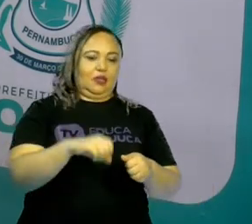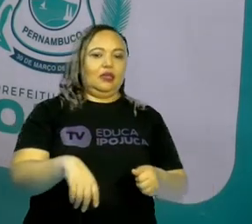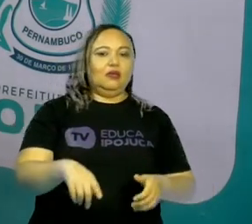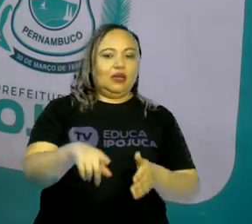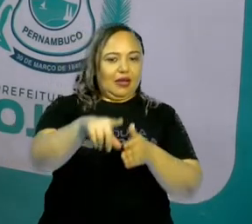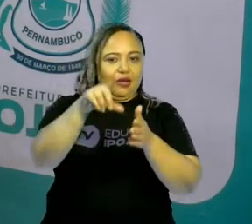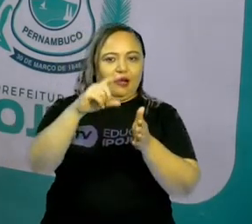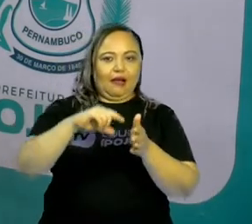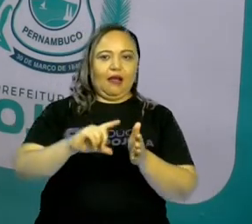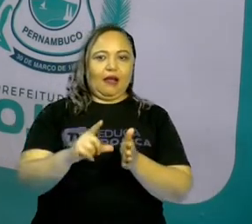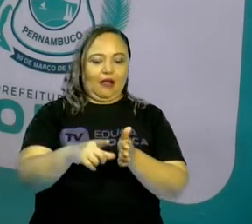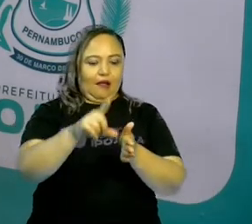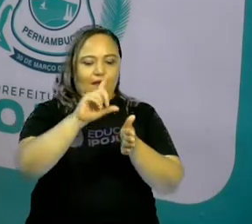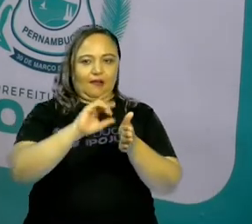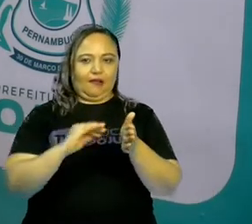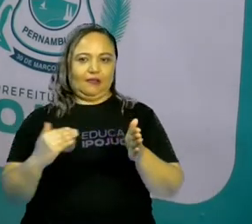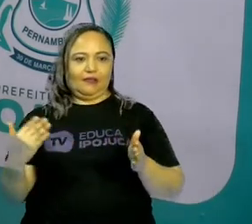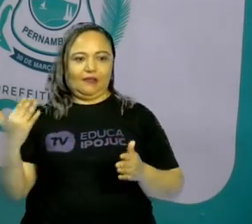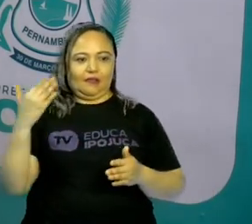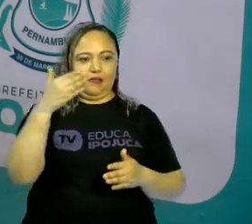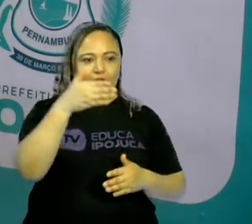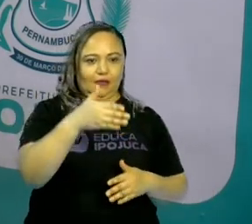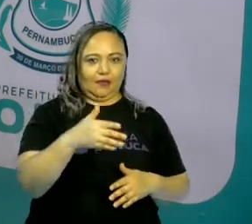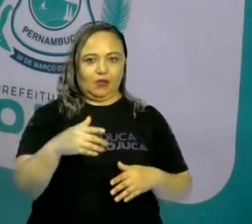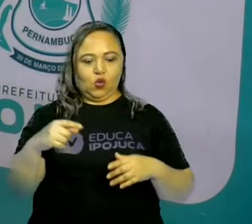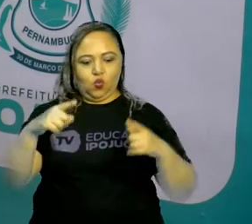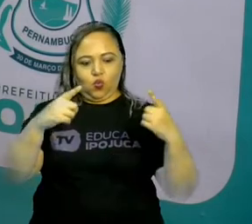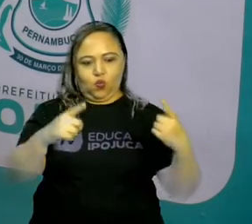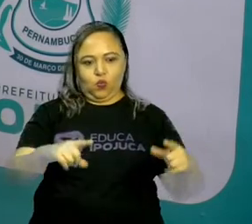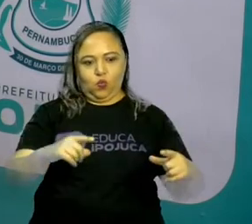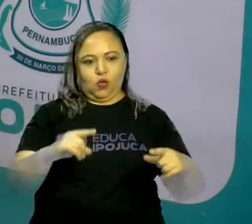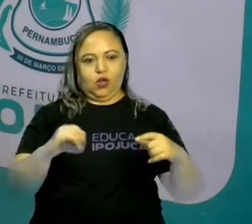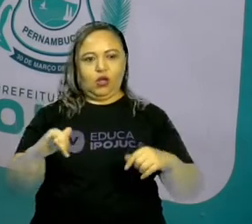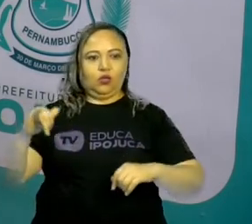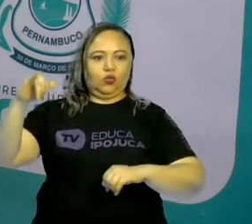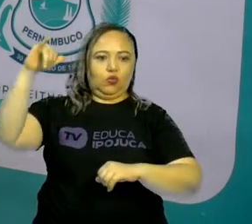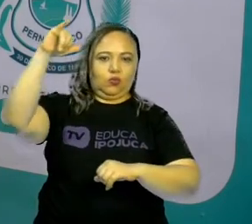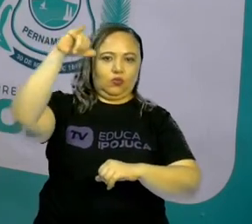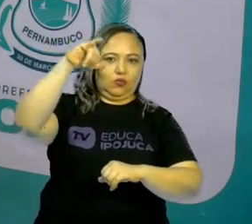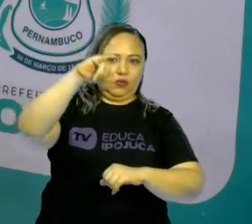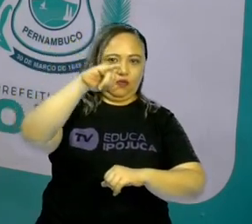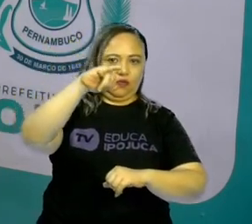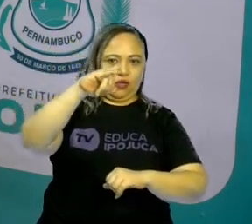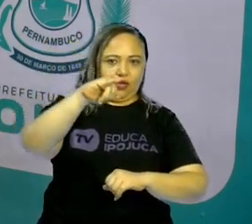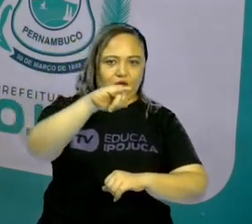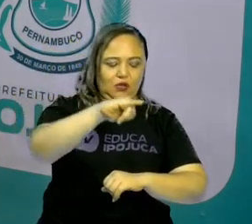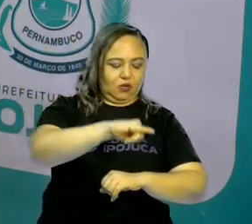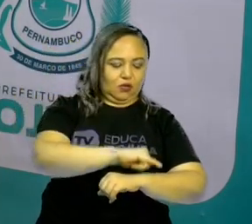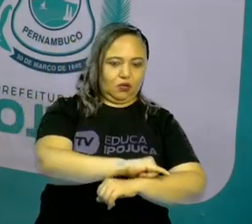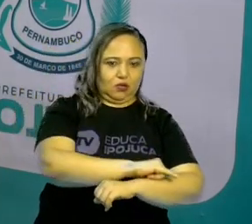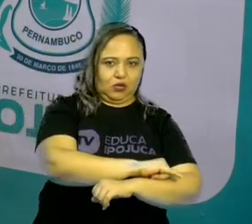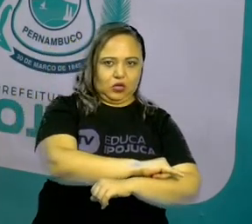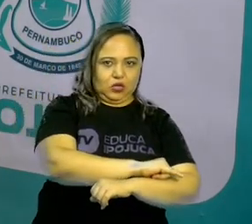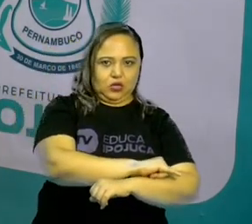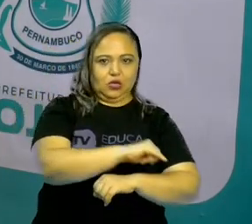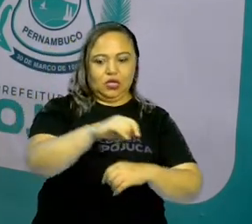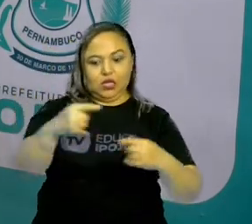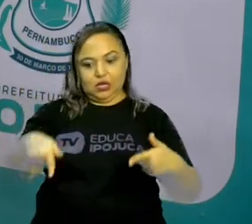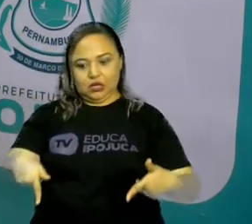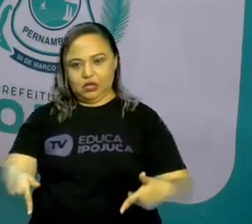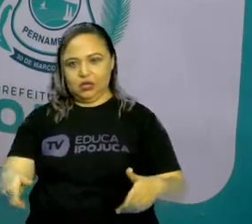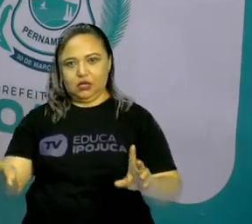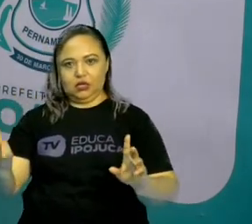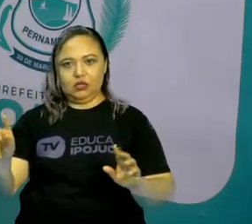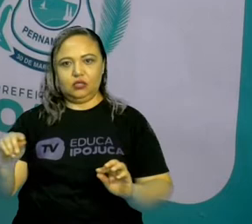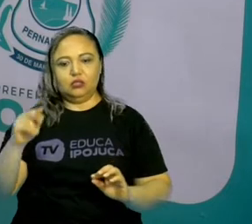Tem que ir até o avião. Então, para a gente não se perder, existe o relógio. E